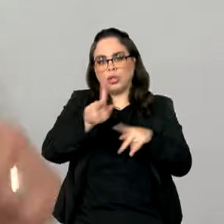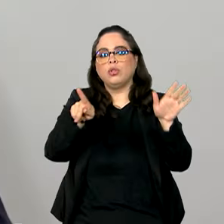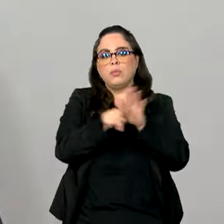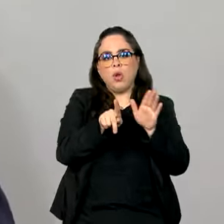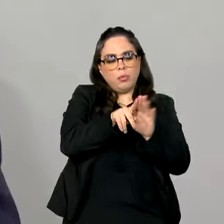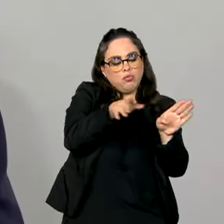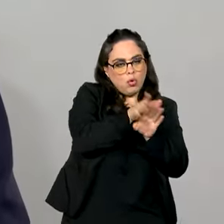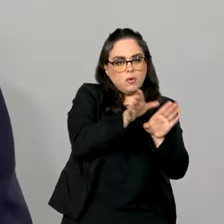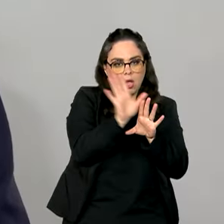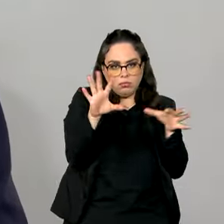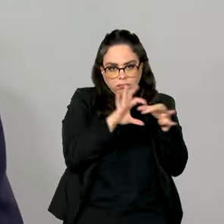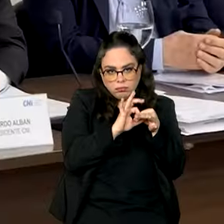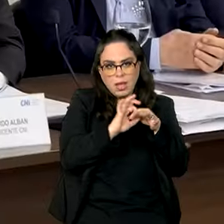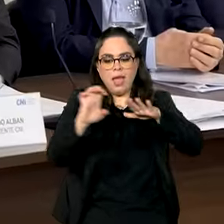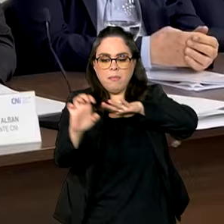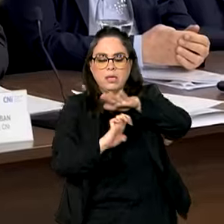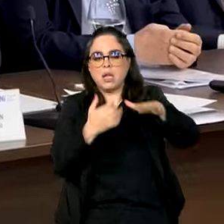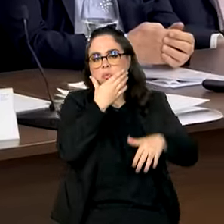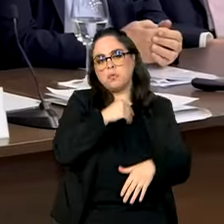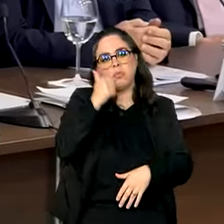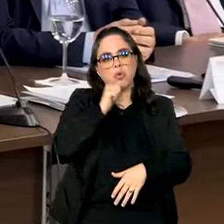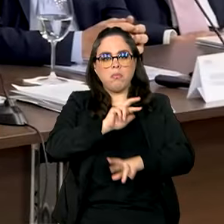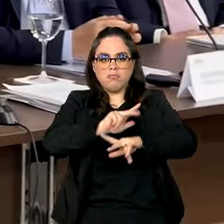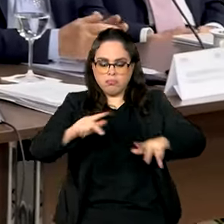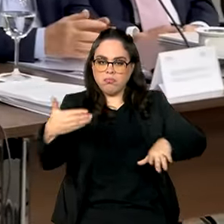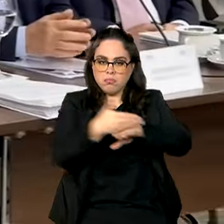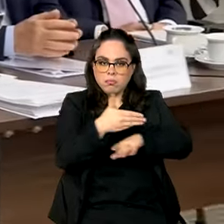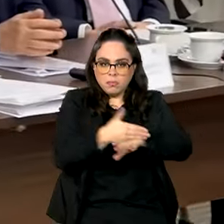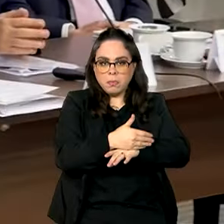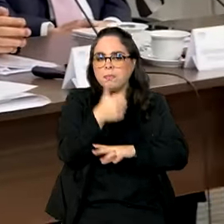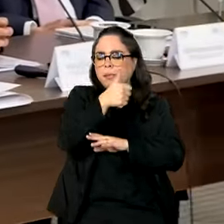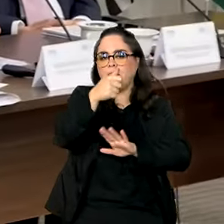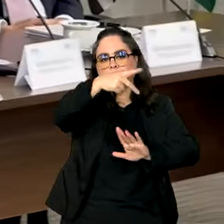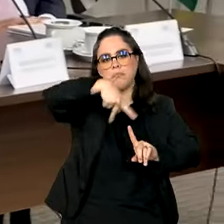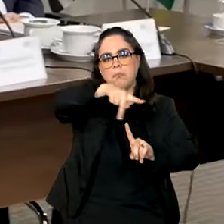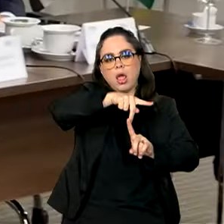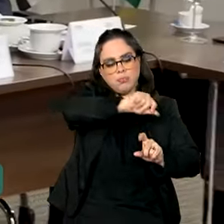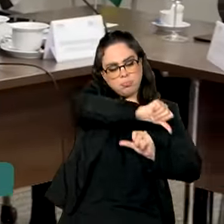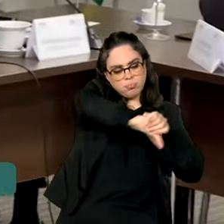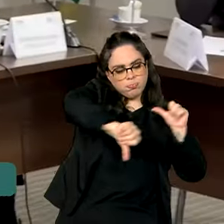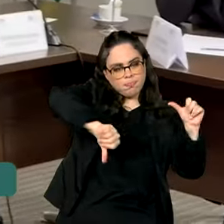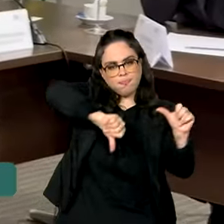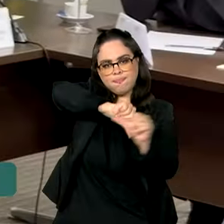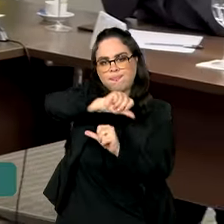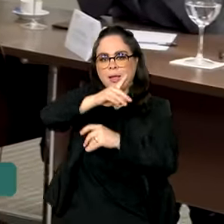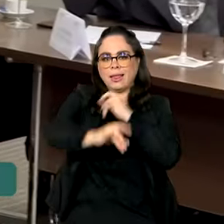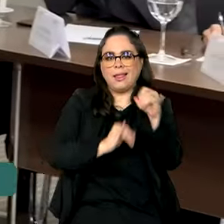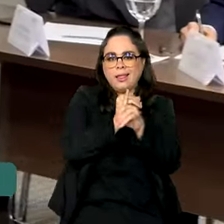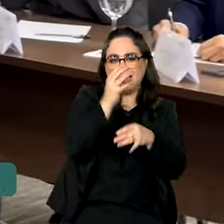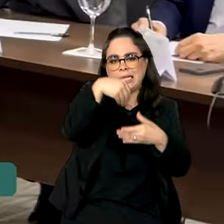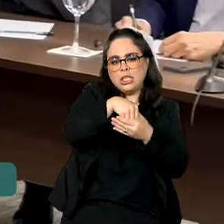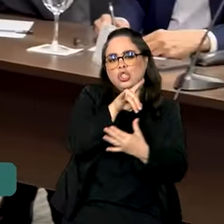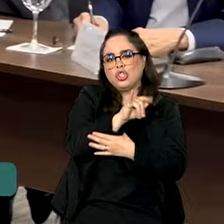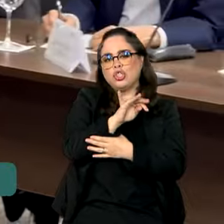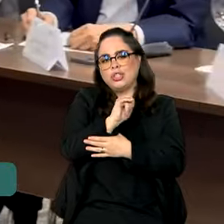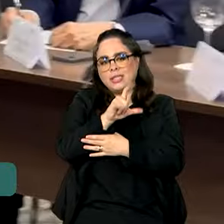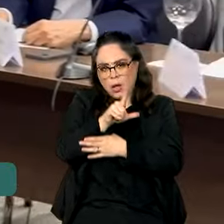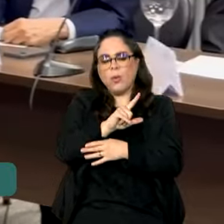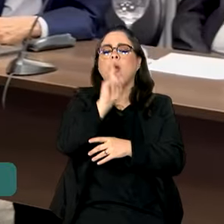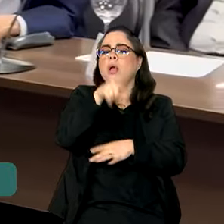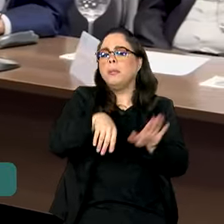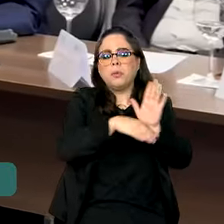Conselhão, pelos empresários e empresárias. Primeiro, o Plano de Transformação Digital do Brasil, Brasil 30+,